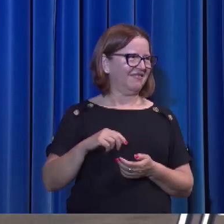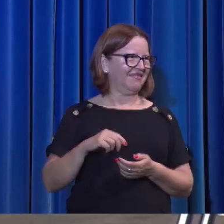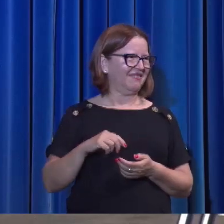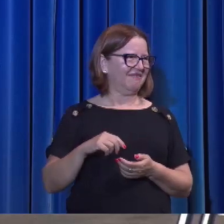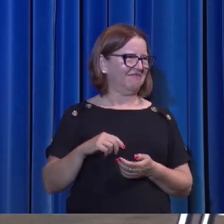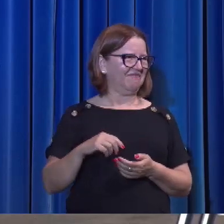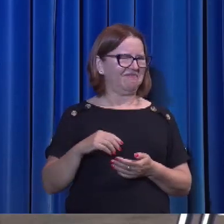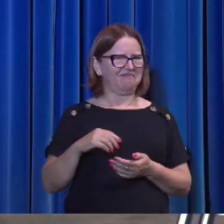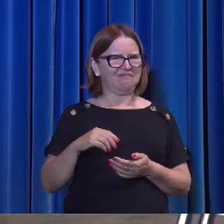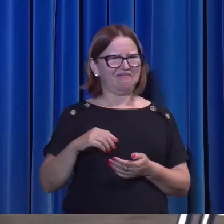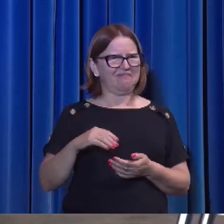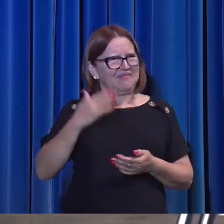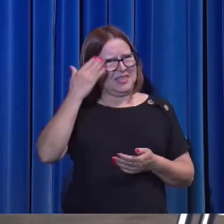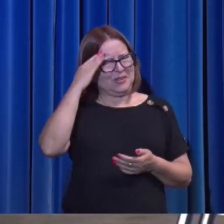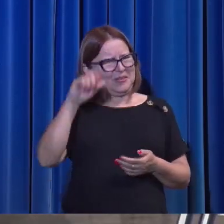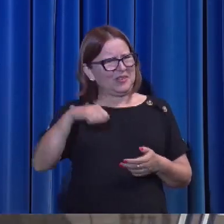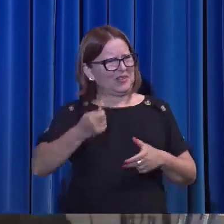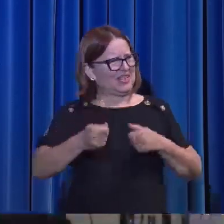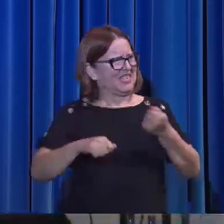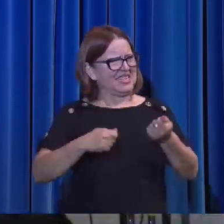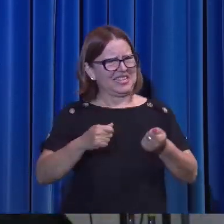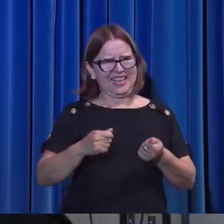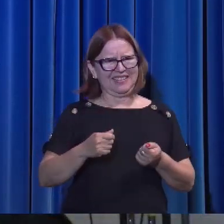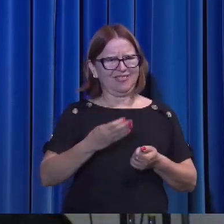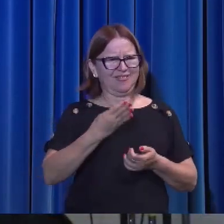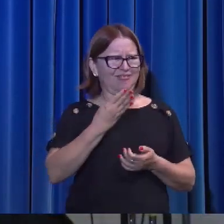Palmeiras, nem Corinthians.